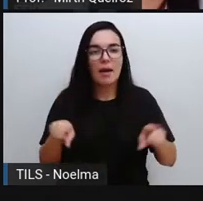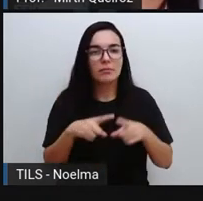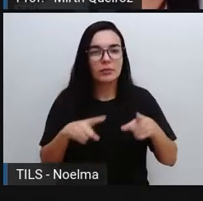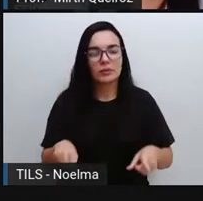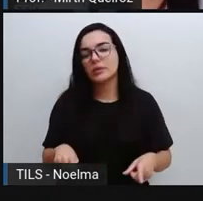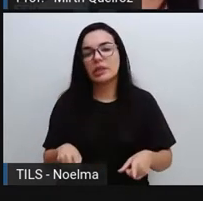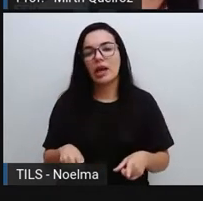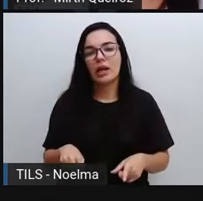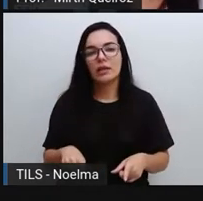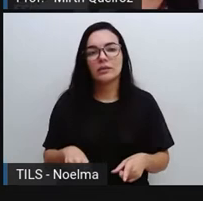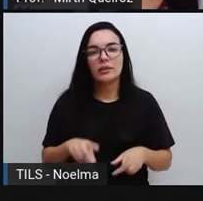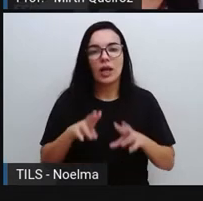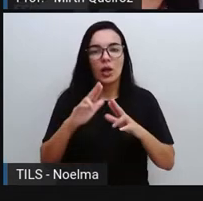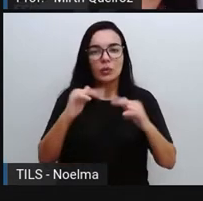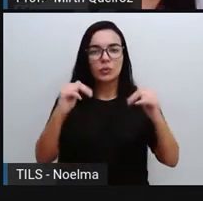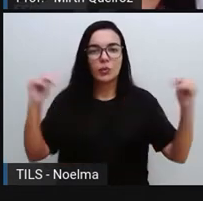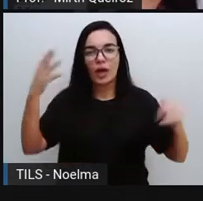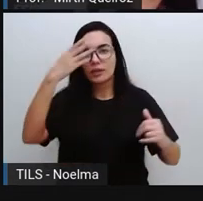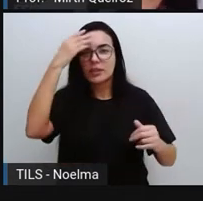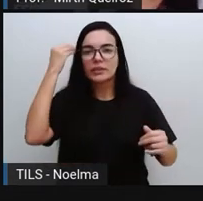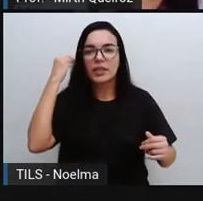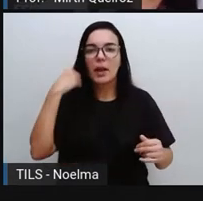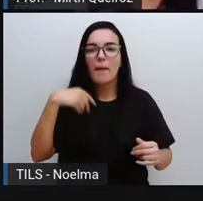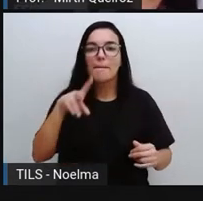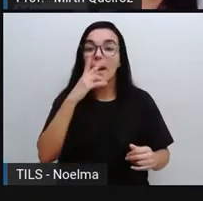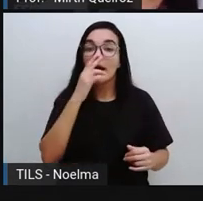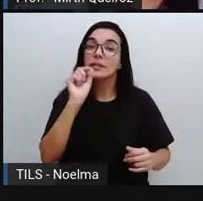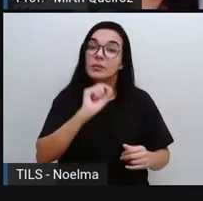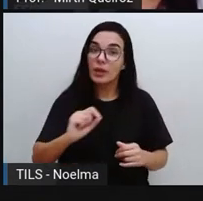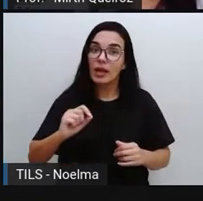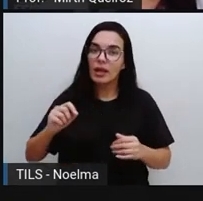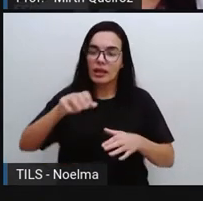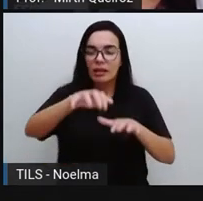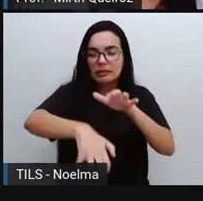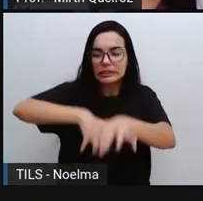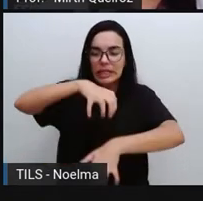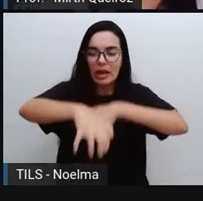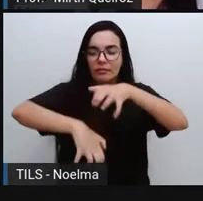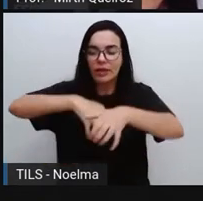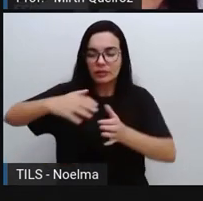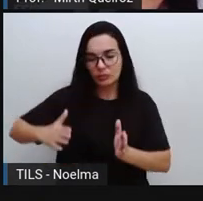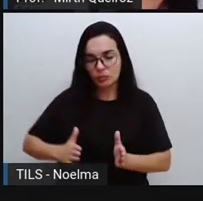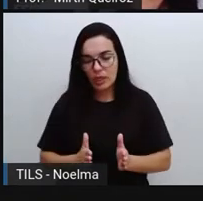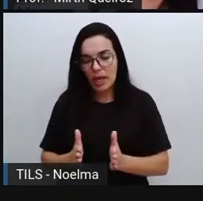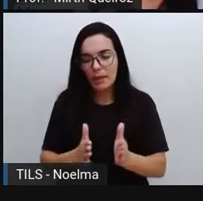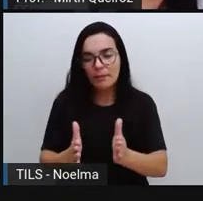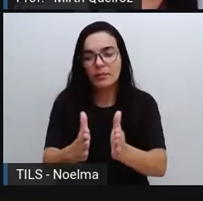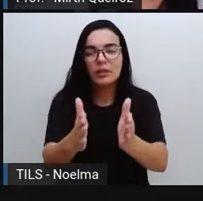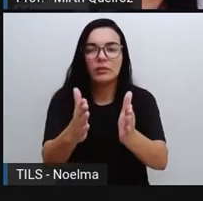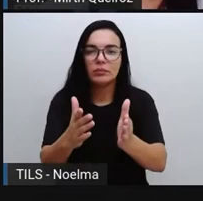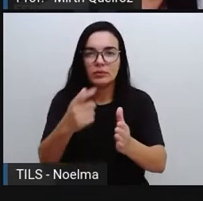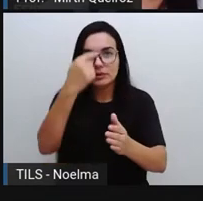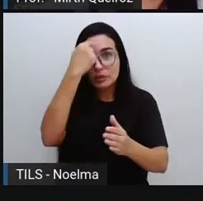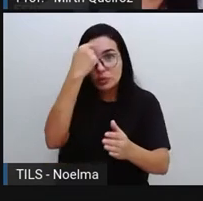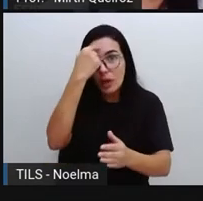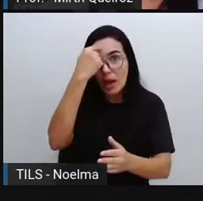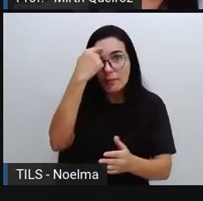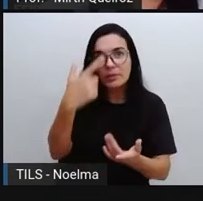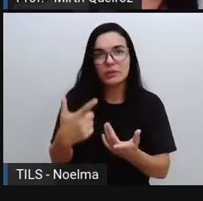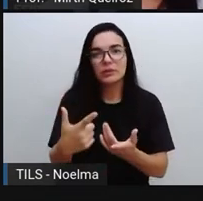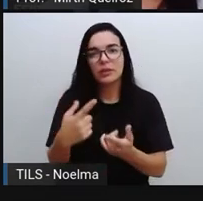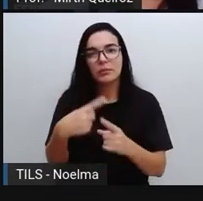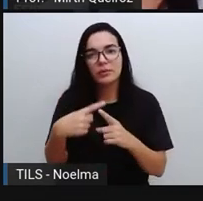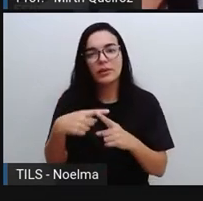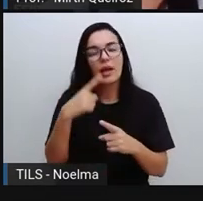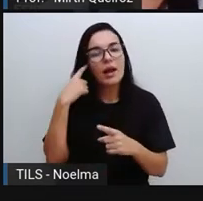como se fosse um cavado, um caminho no seu cérebro por onde essa música corre sem parar.